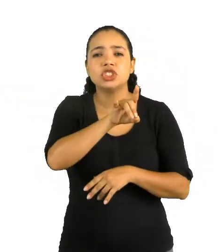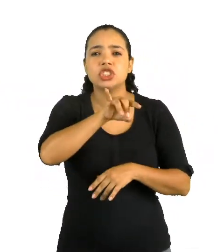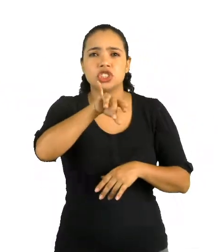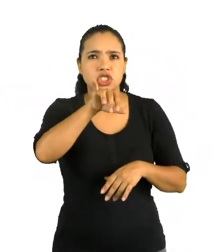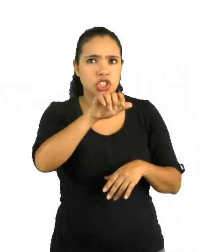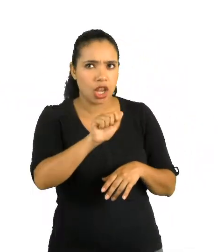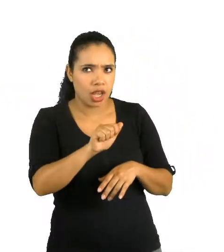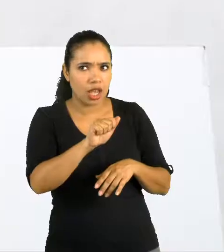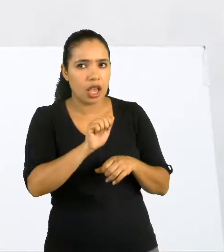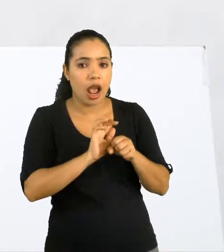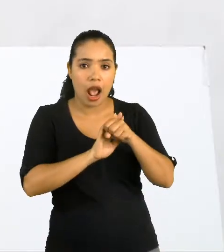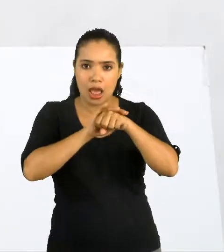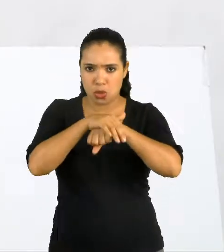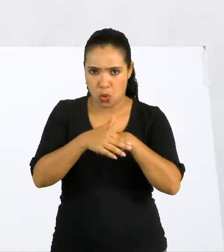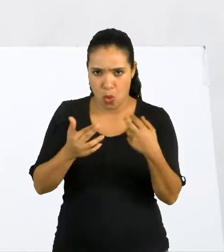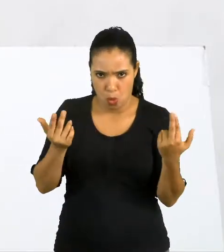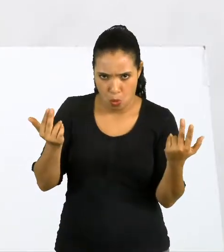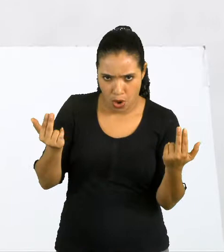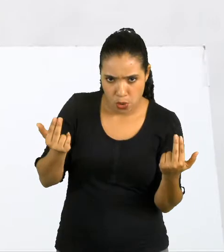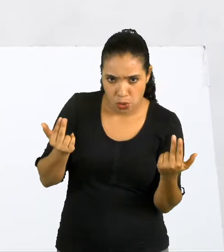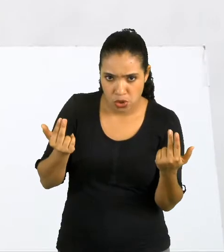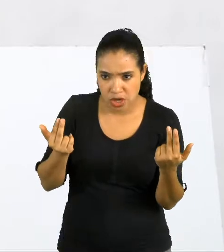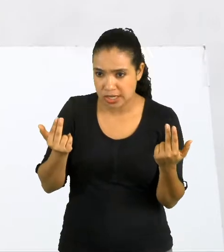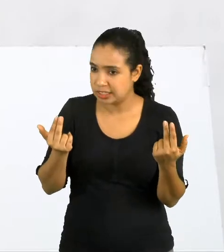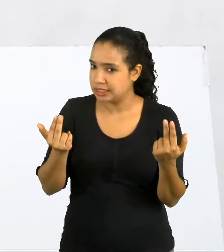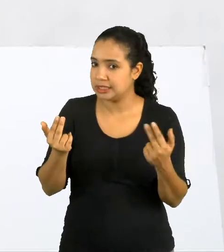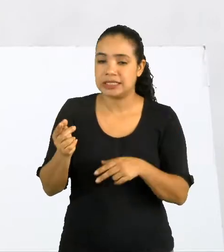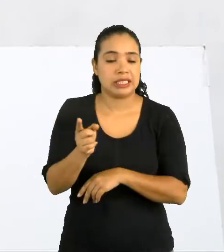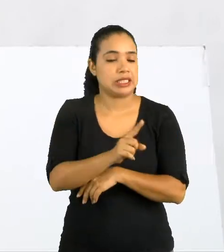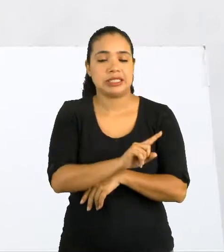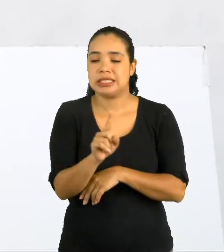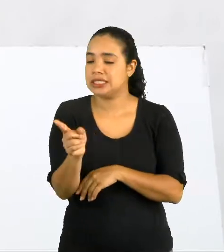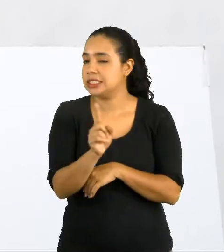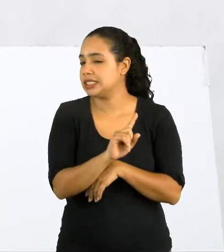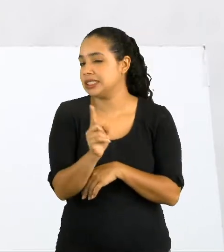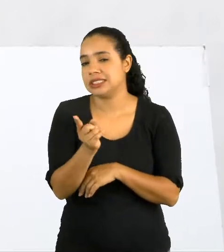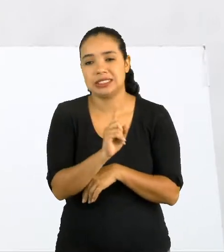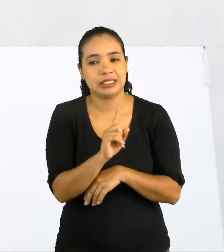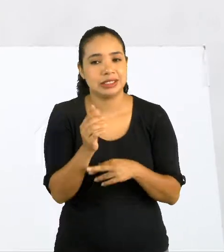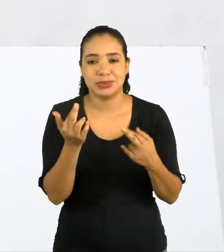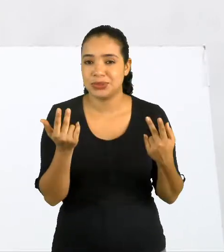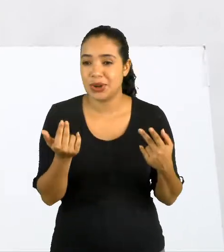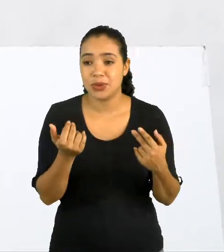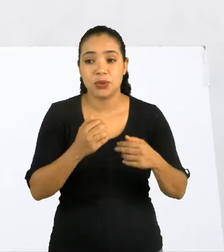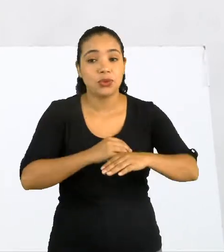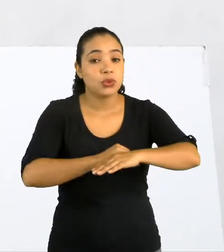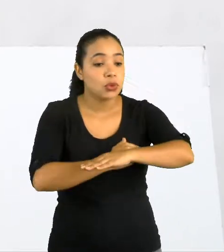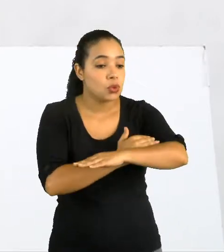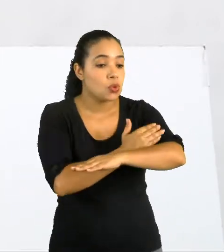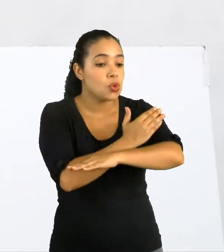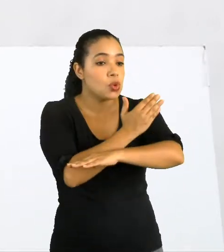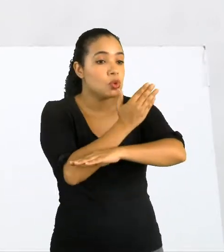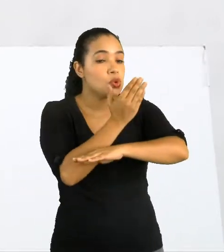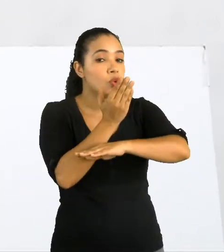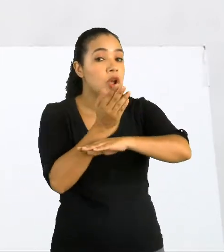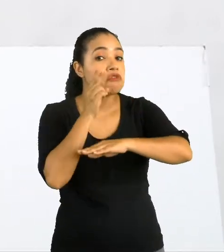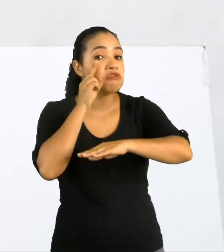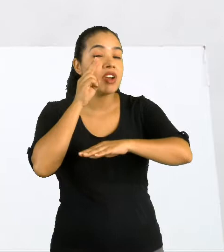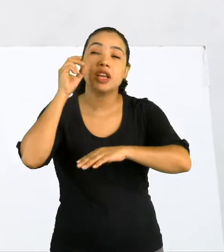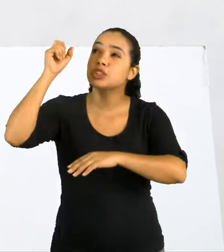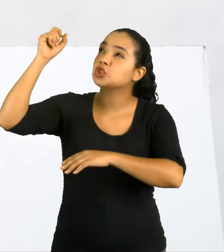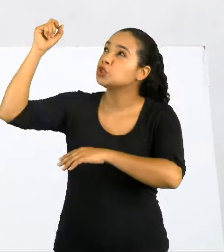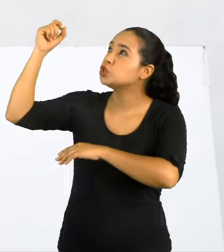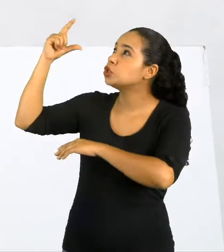iguais? Professora, eles não são iguais. Durante o dia, nós vemos o sol e, à